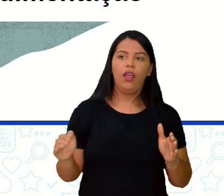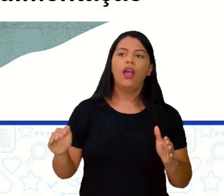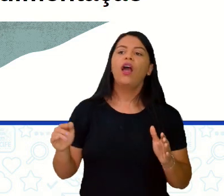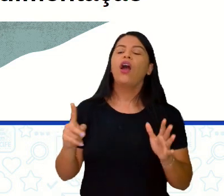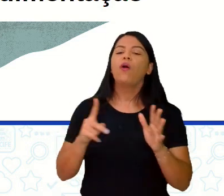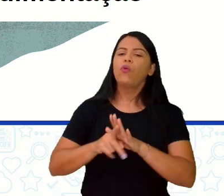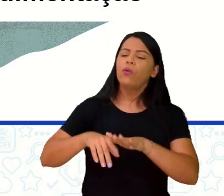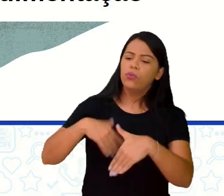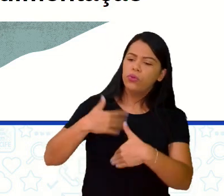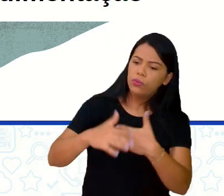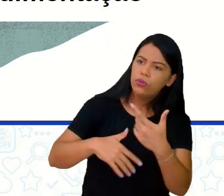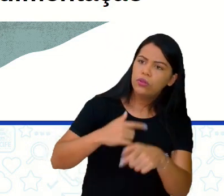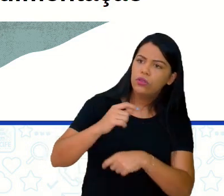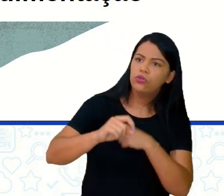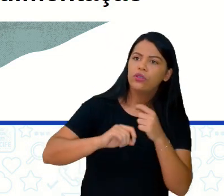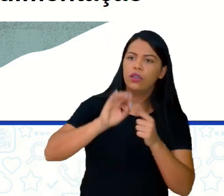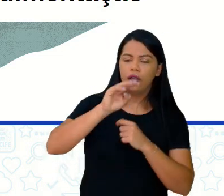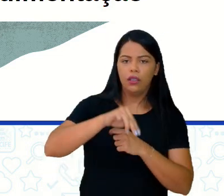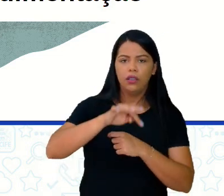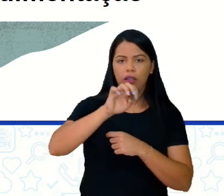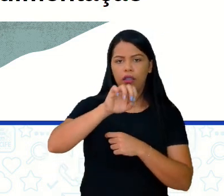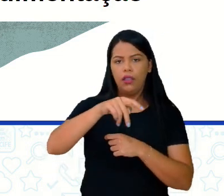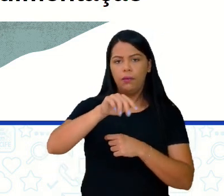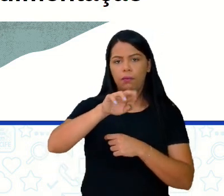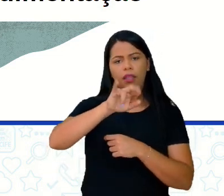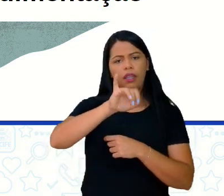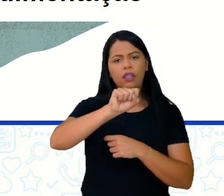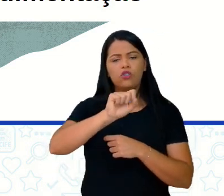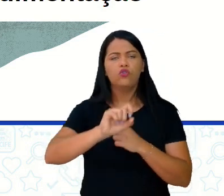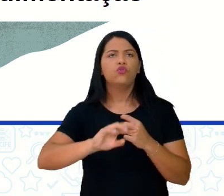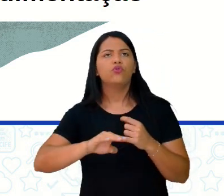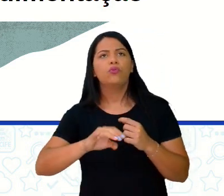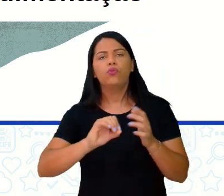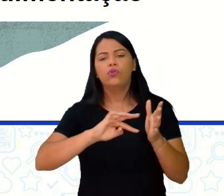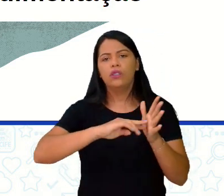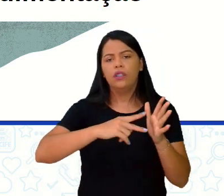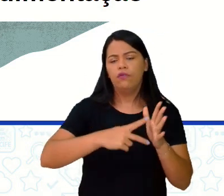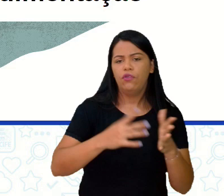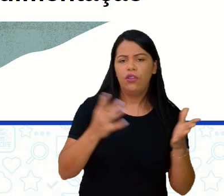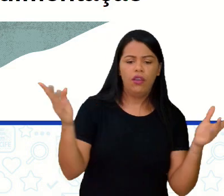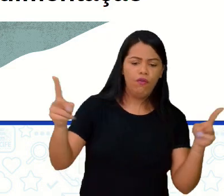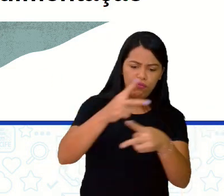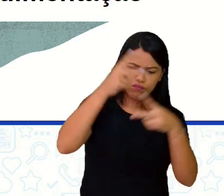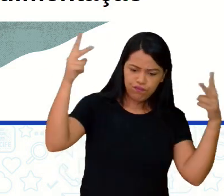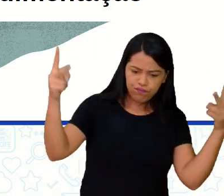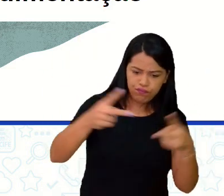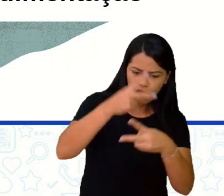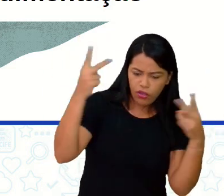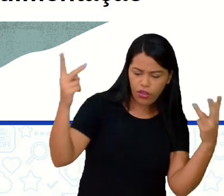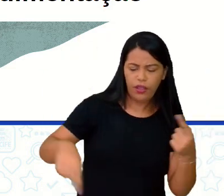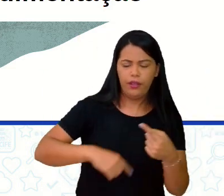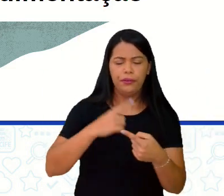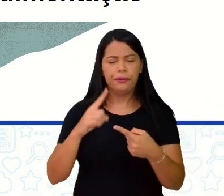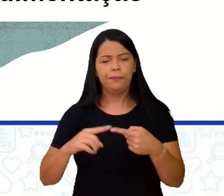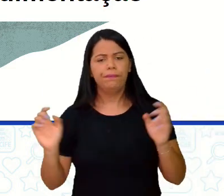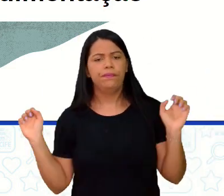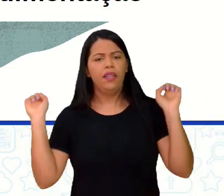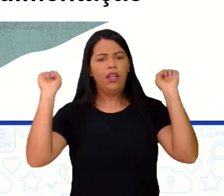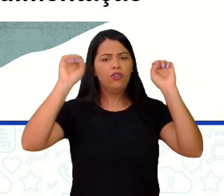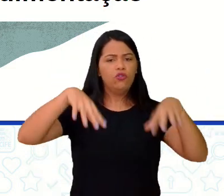pelo processo de intemperismo, a ação da chuva, a ação dos ventos. Pode ser também de